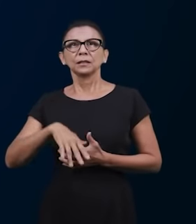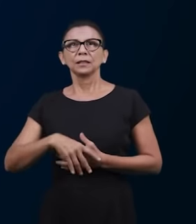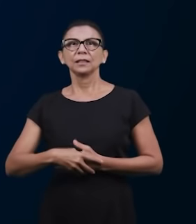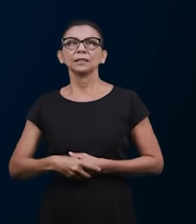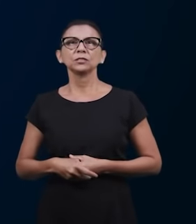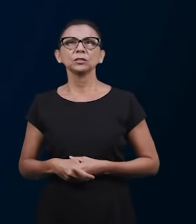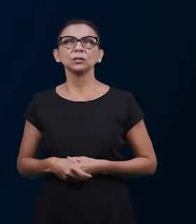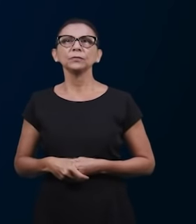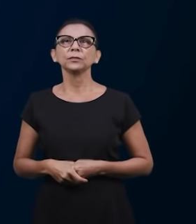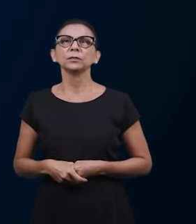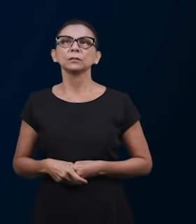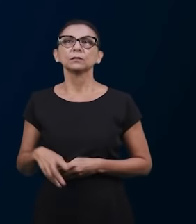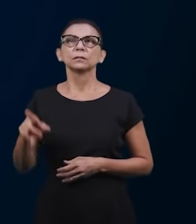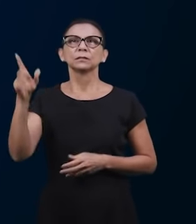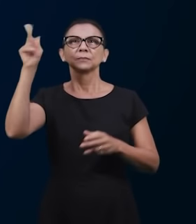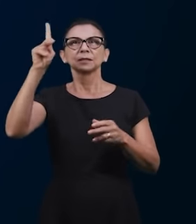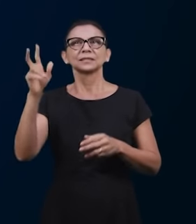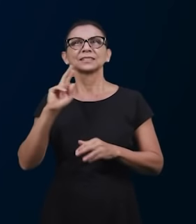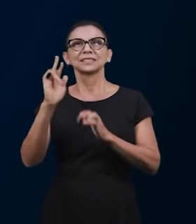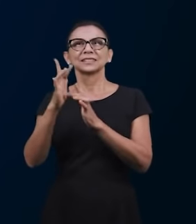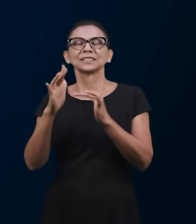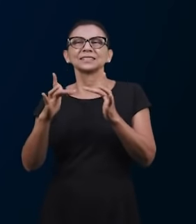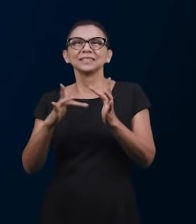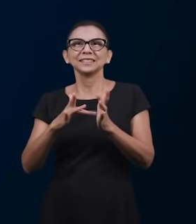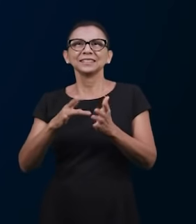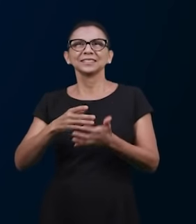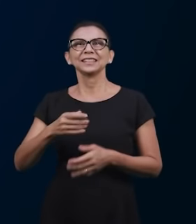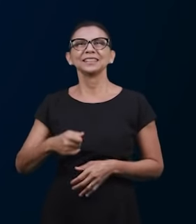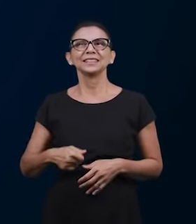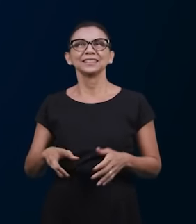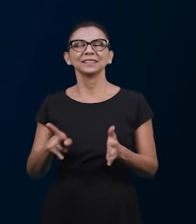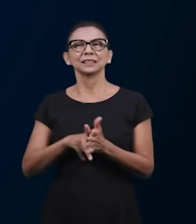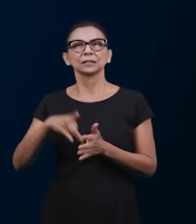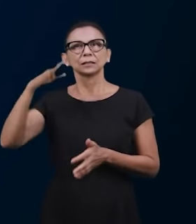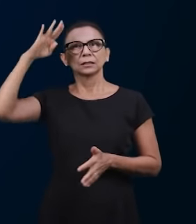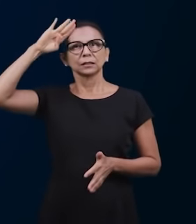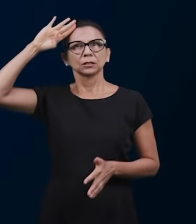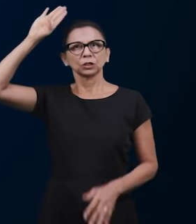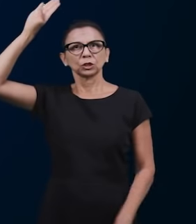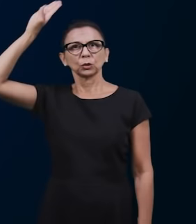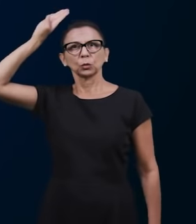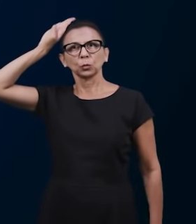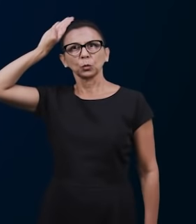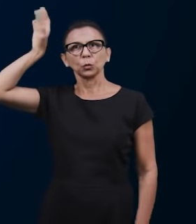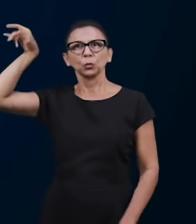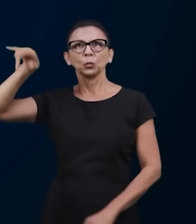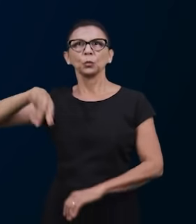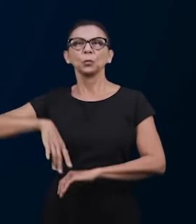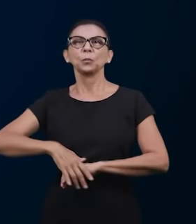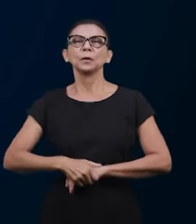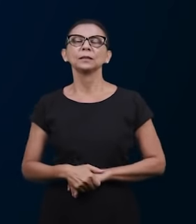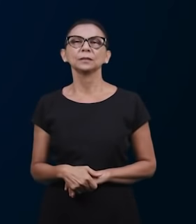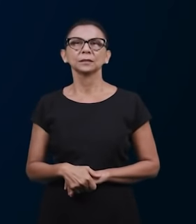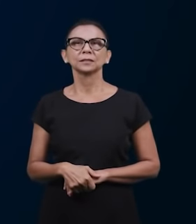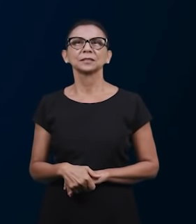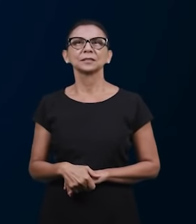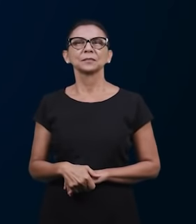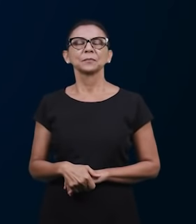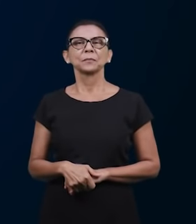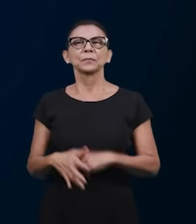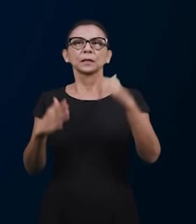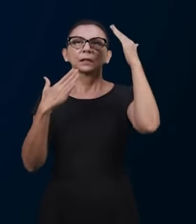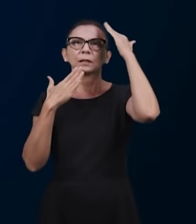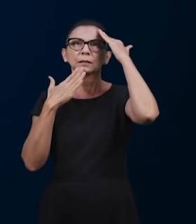irmã Iamilke, eu sou cubana, eu sou aqui da Provincia de Grauma. Nós nos reunimos aqui no grupo de podcast de Líder